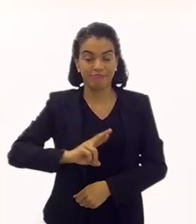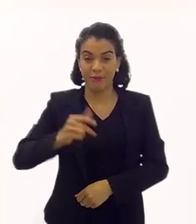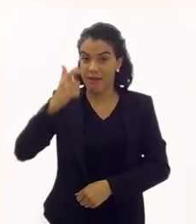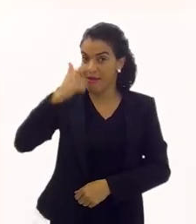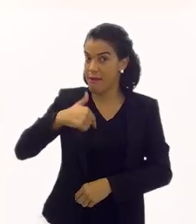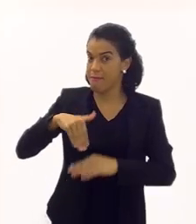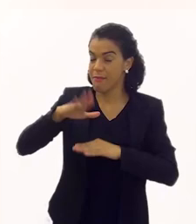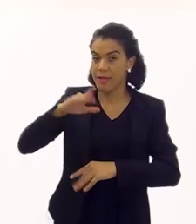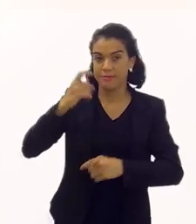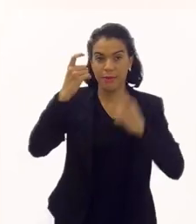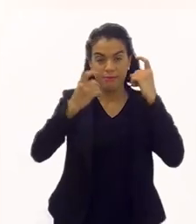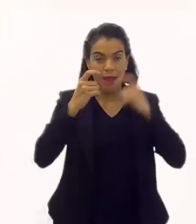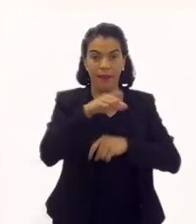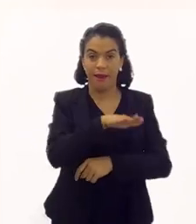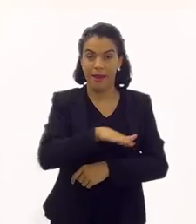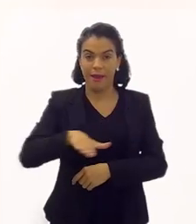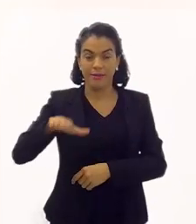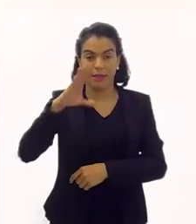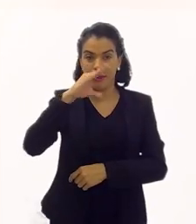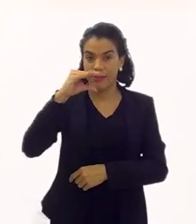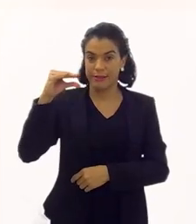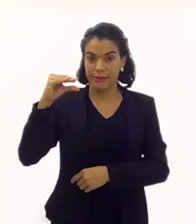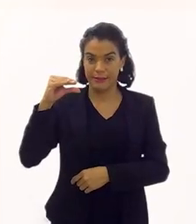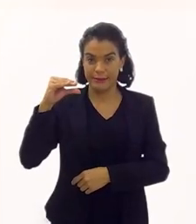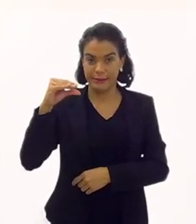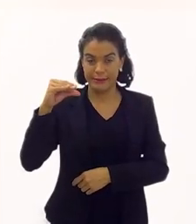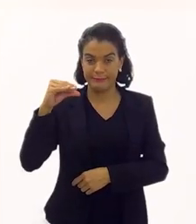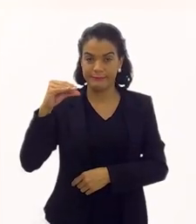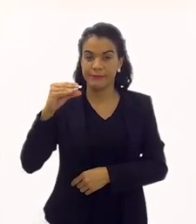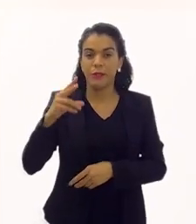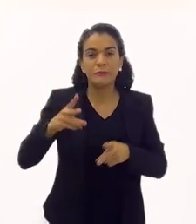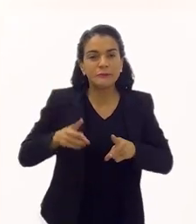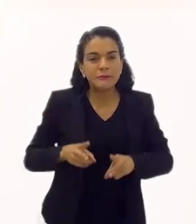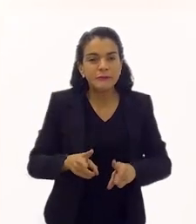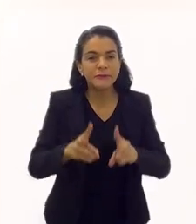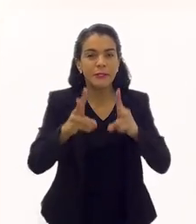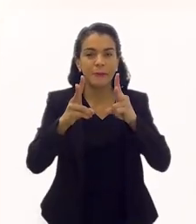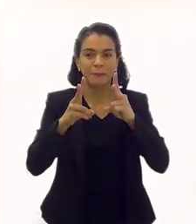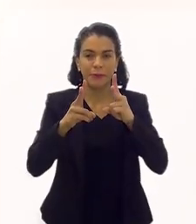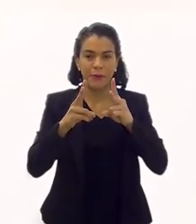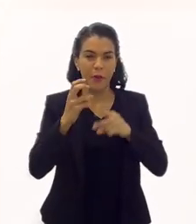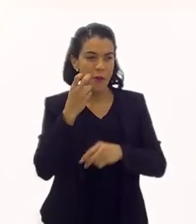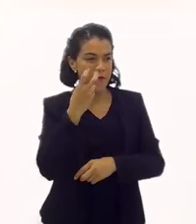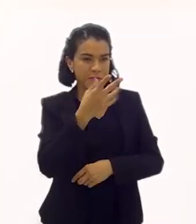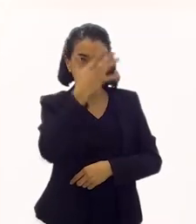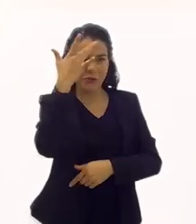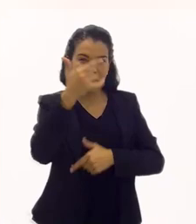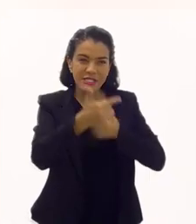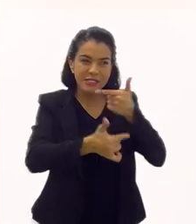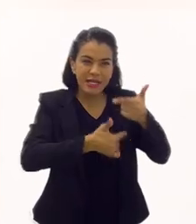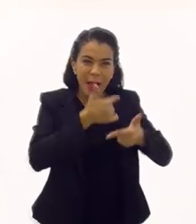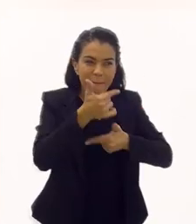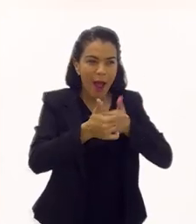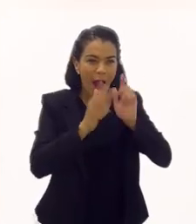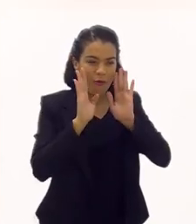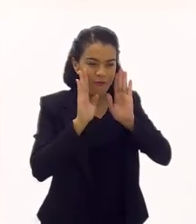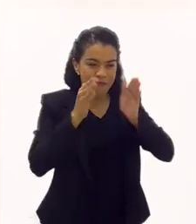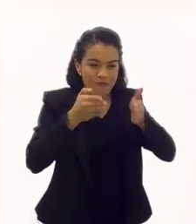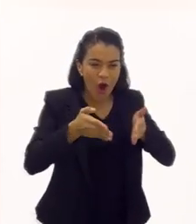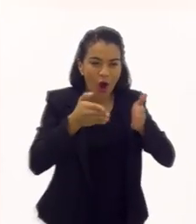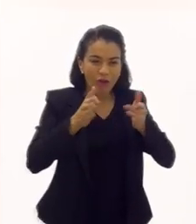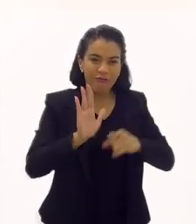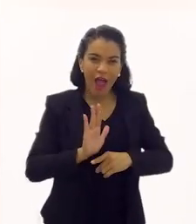A minha maior preocupação são as crianças e os adolescentes. Então, toda vez que eu vejo alguém fazendo um trabalho